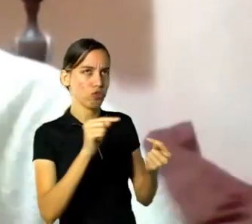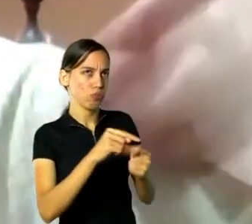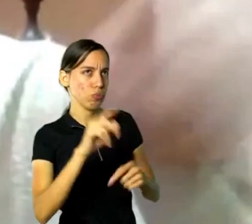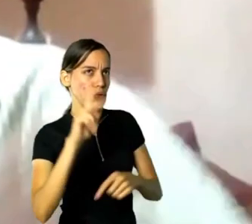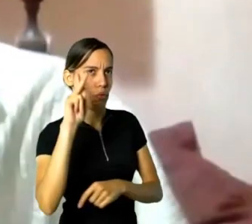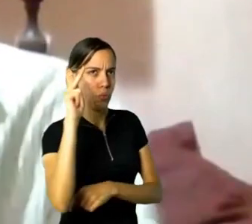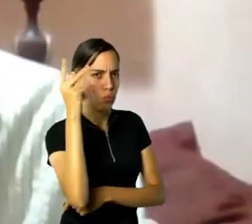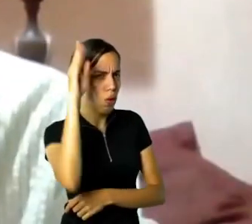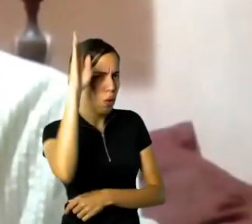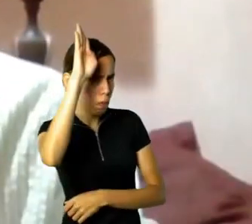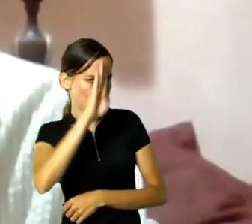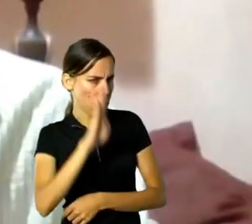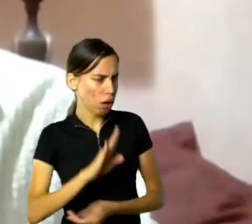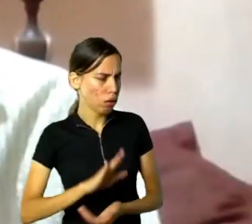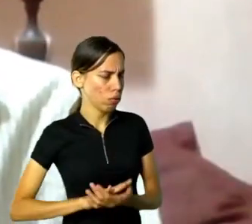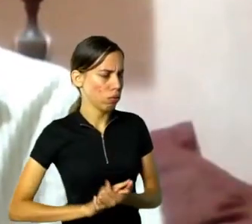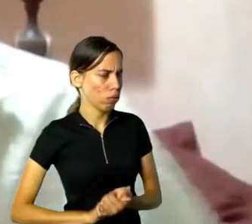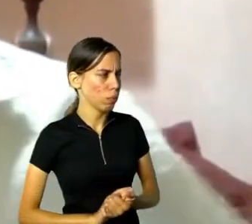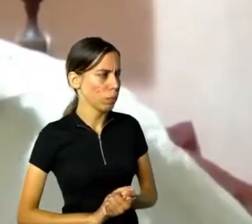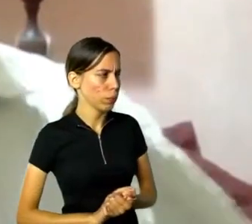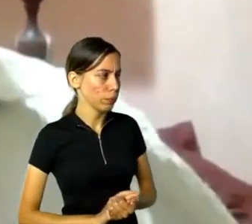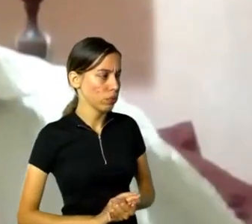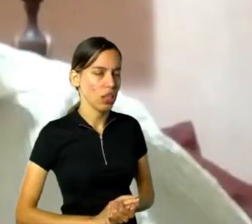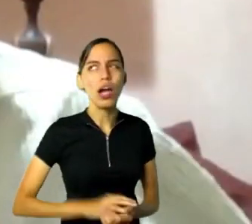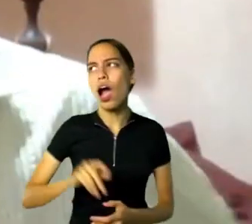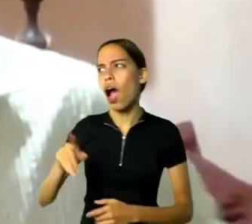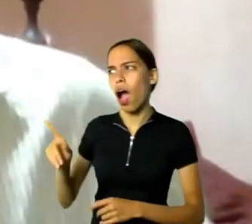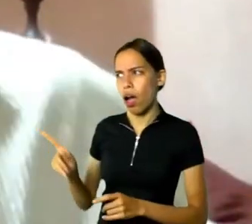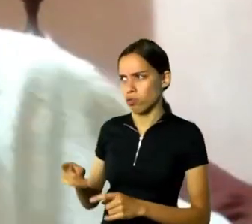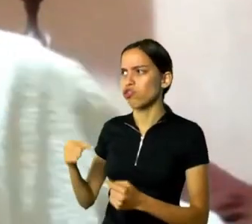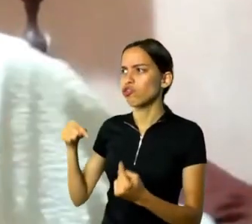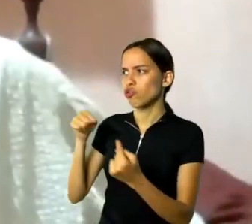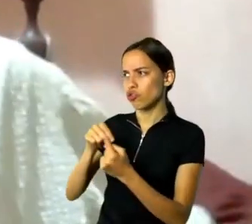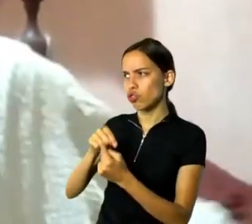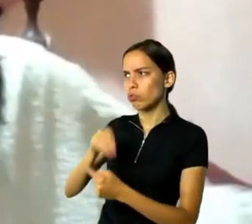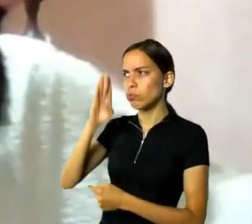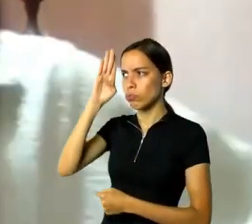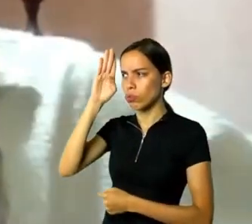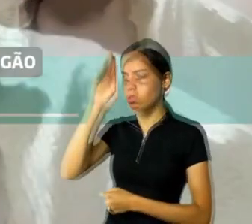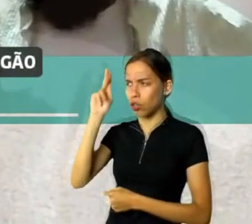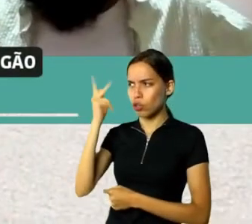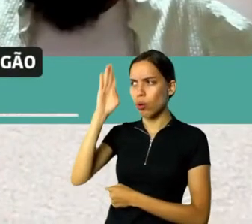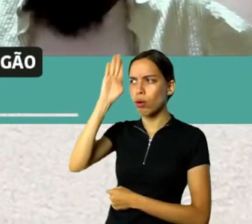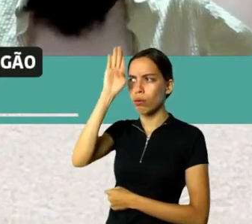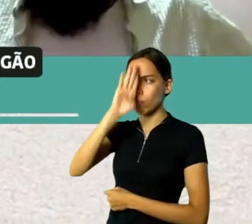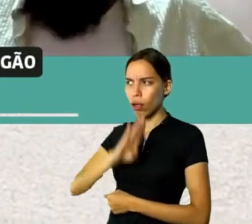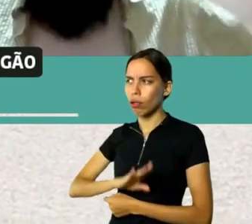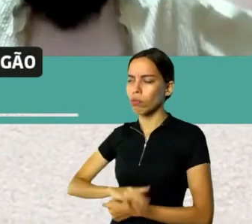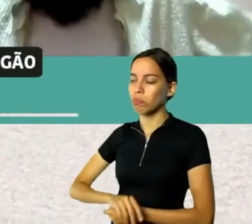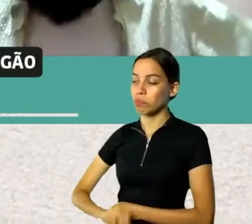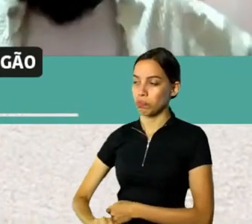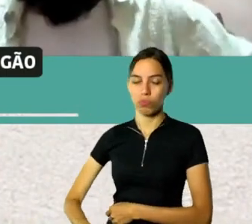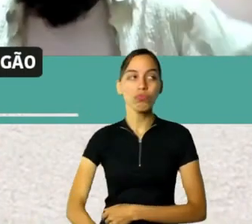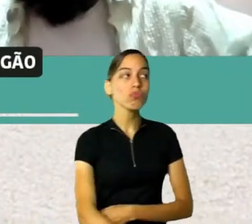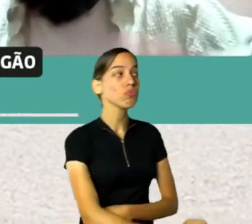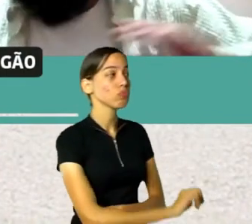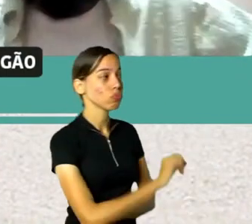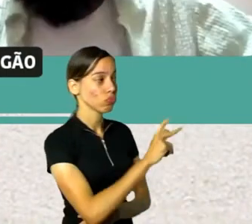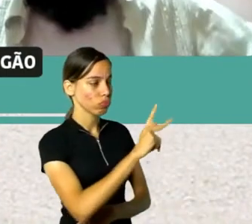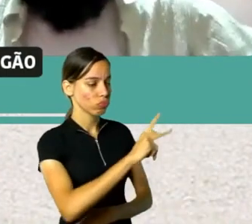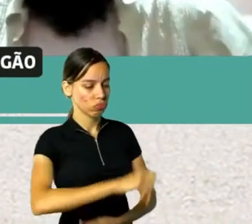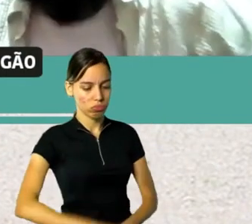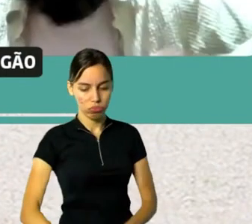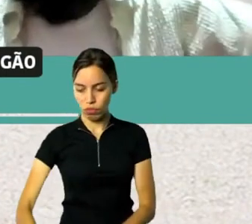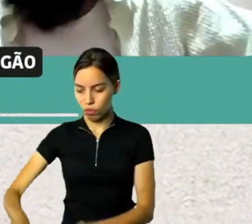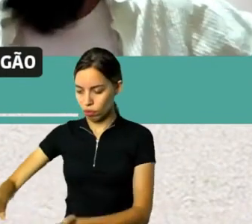não, é tipo o Chateau mesmo, eu falei, então tá, aí ele me deu, sei lá, os 30 livros que eram do pai dele, os livros,